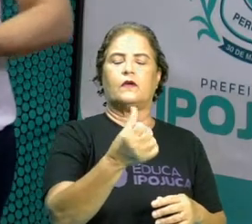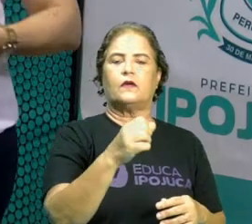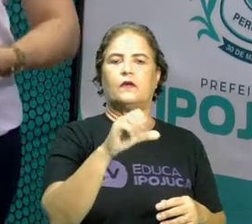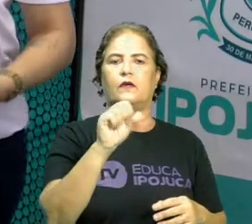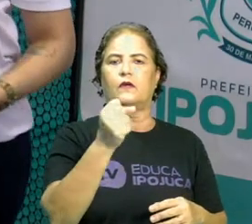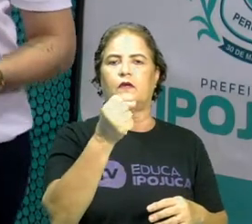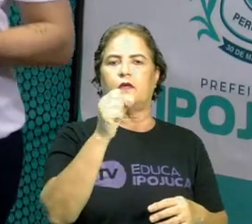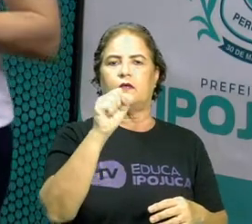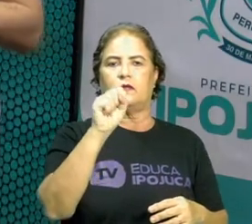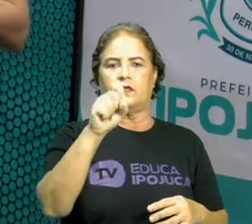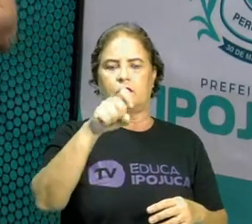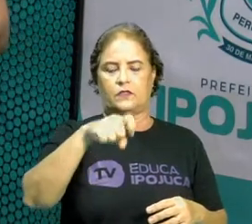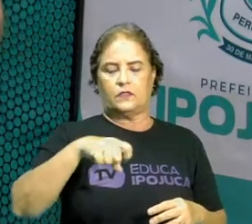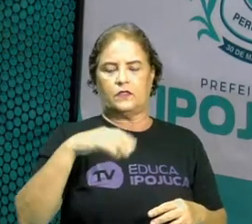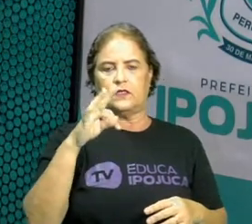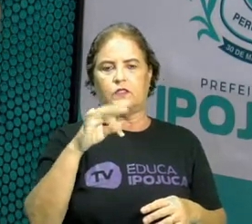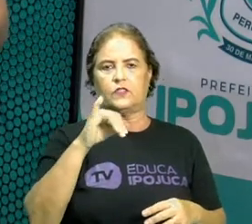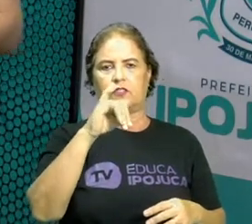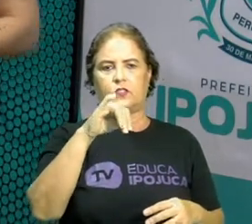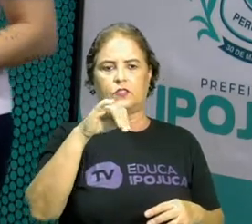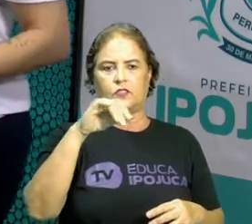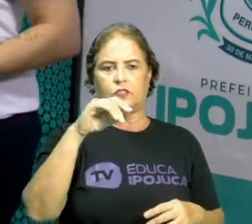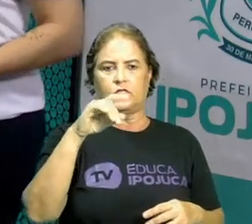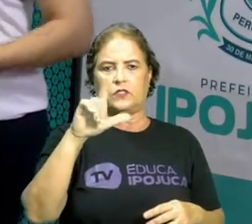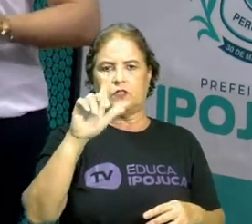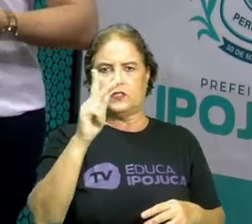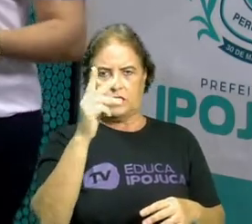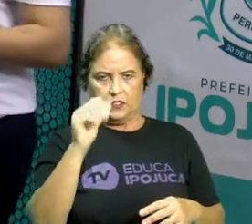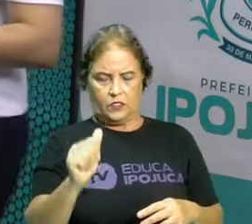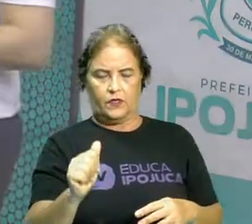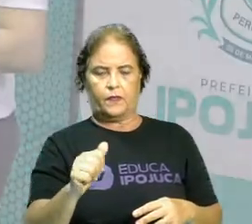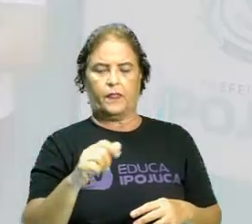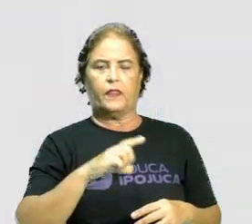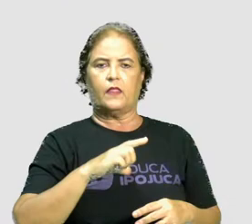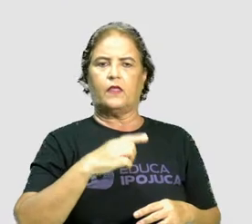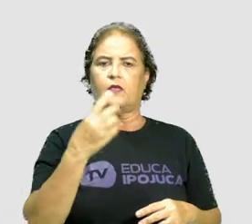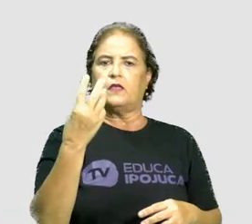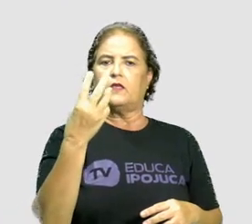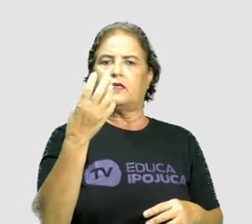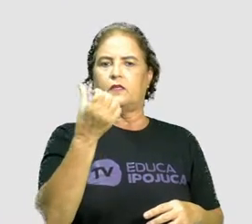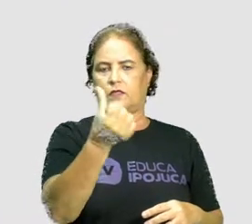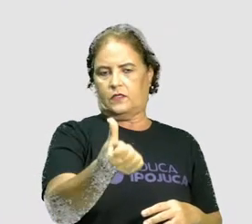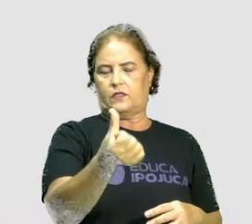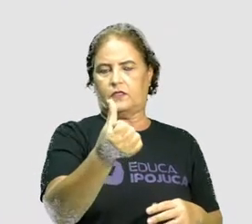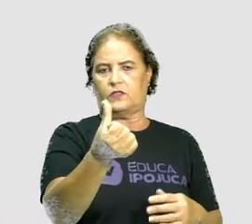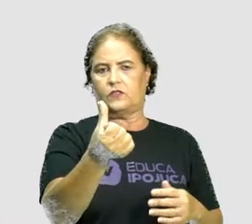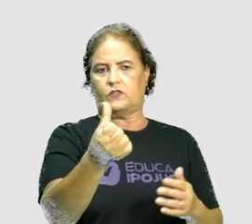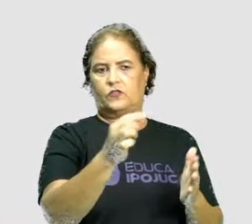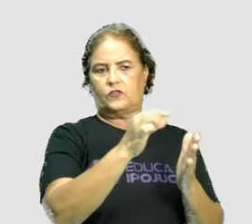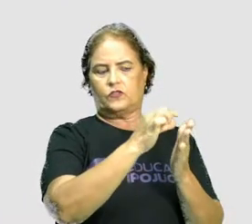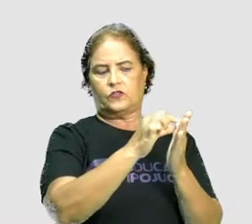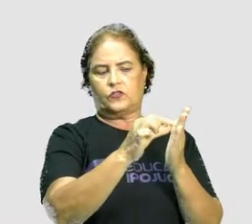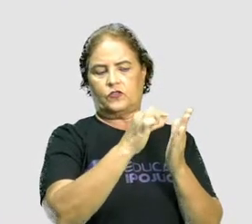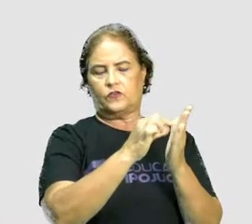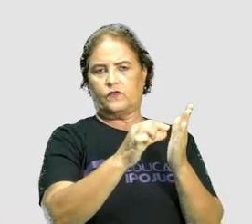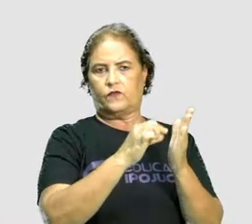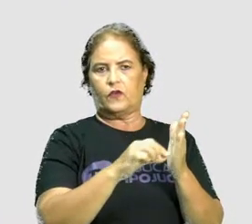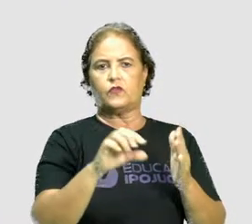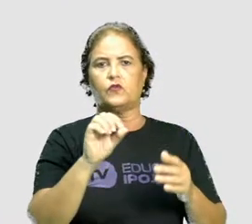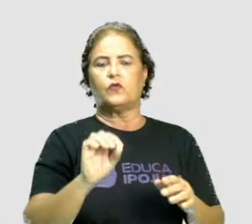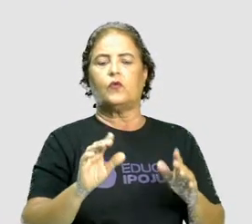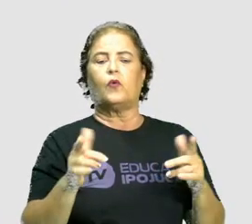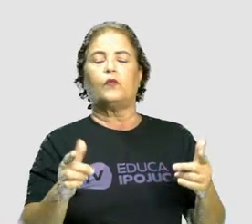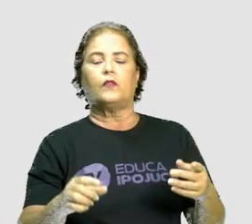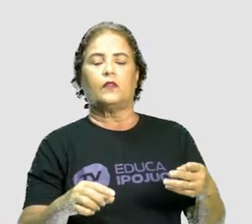estrofe composta por seis versos, onde rimam apenas os versos